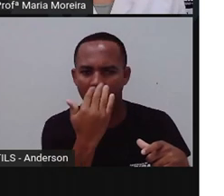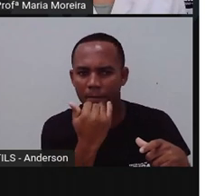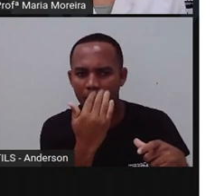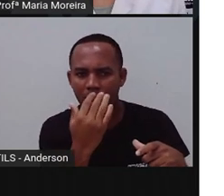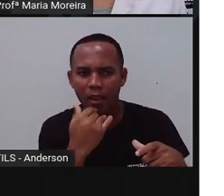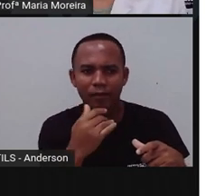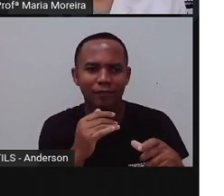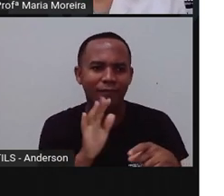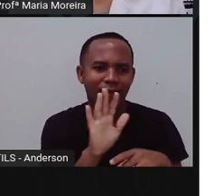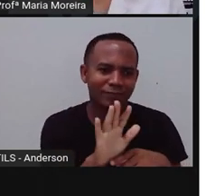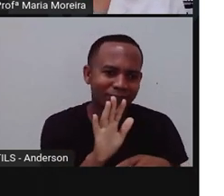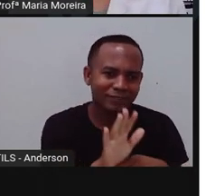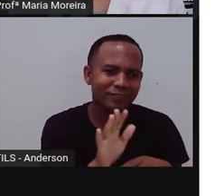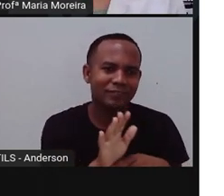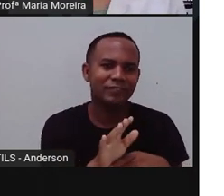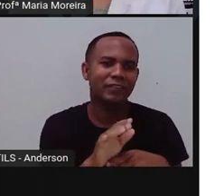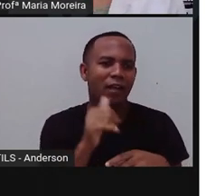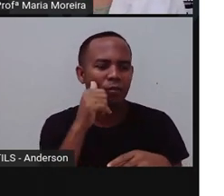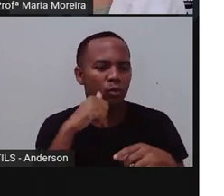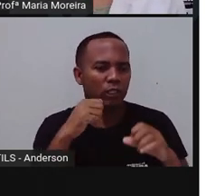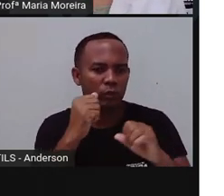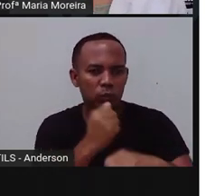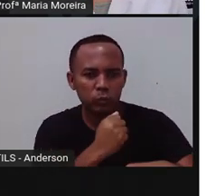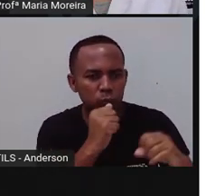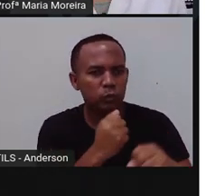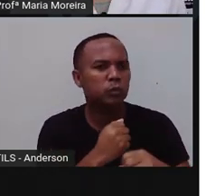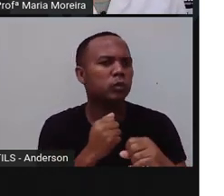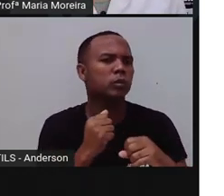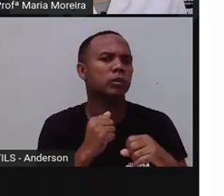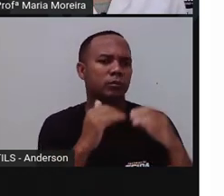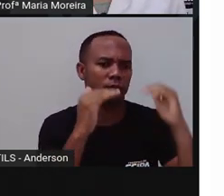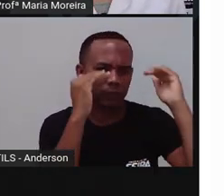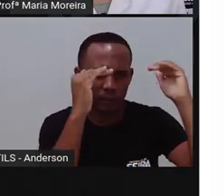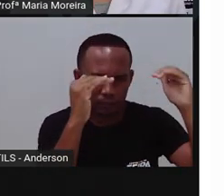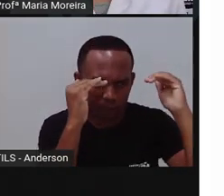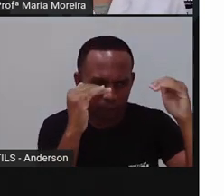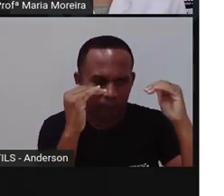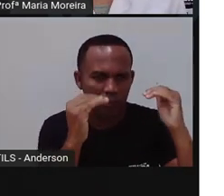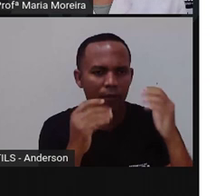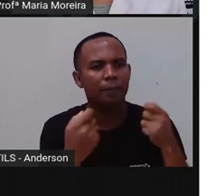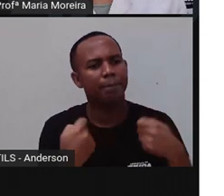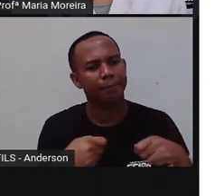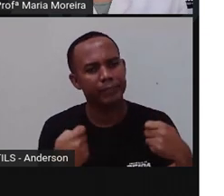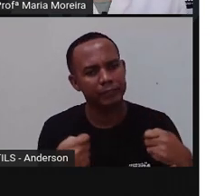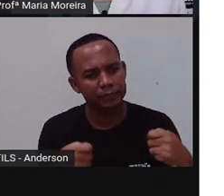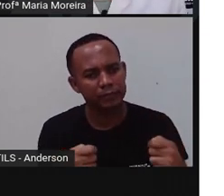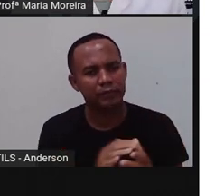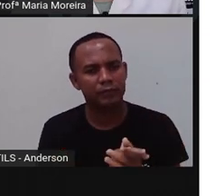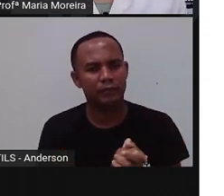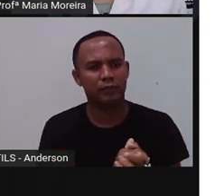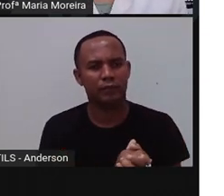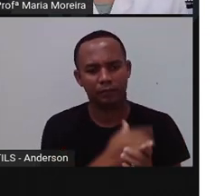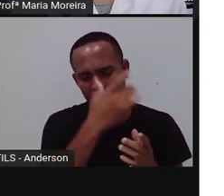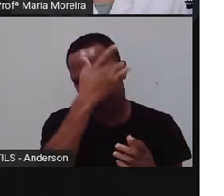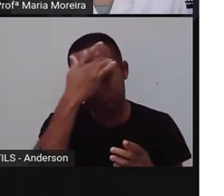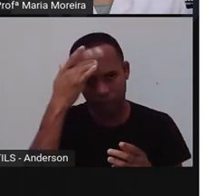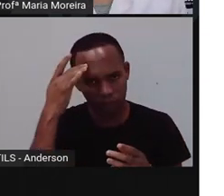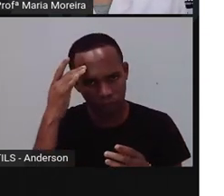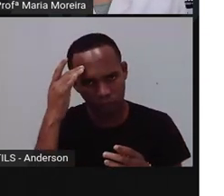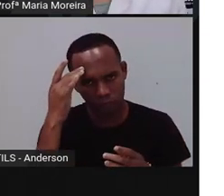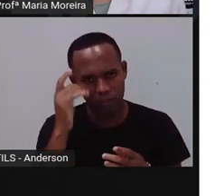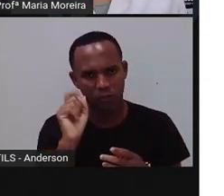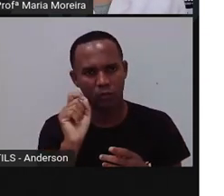direção. A precisa respeitar todo mundo. Respeitar porque as pessoas, elas são